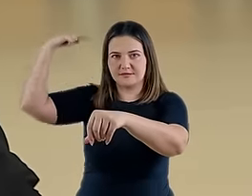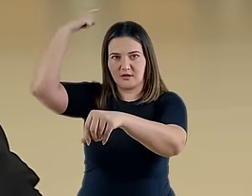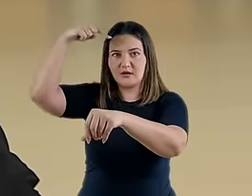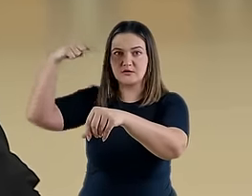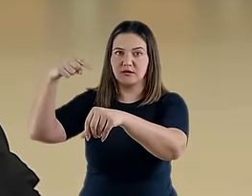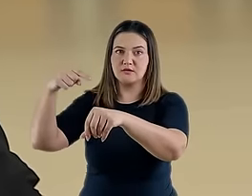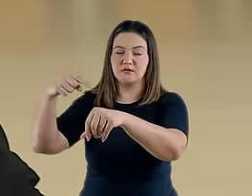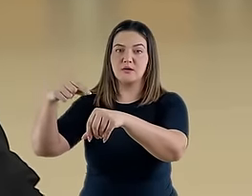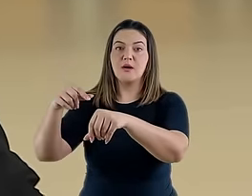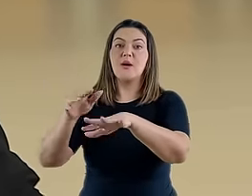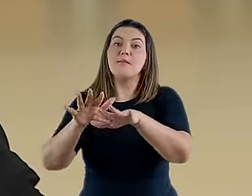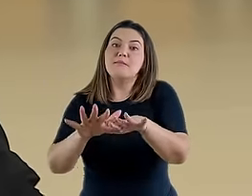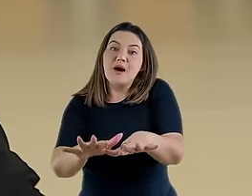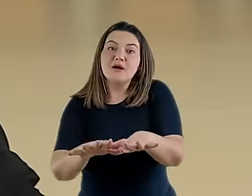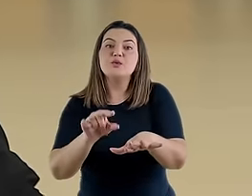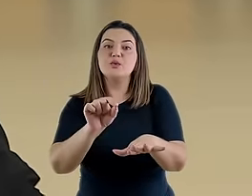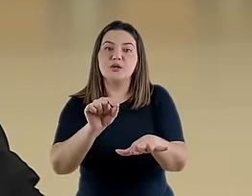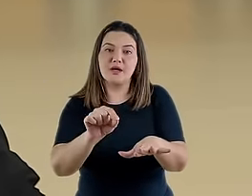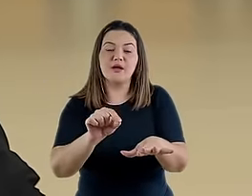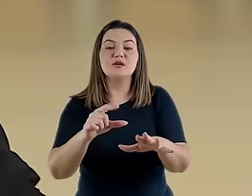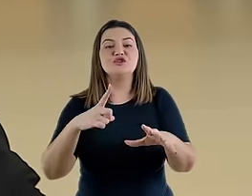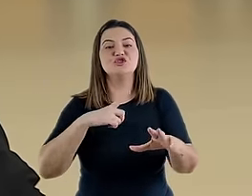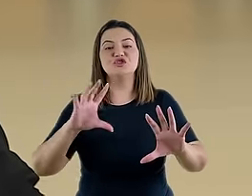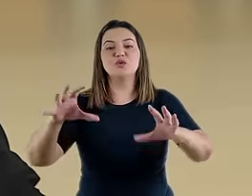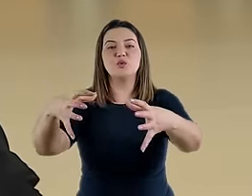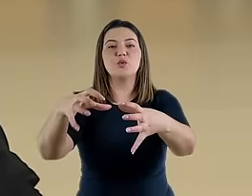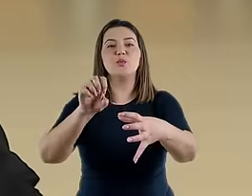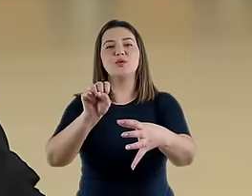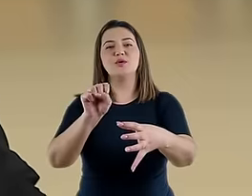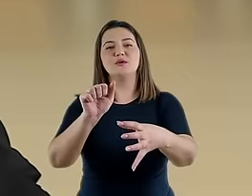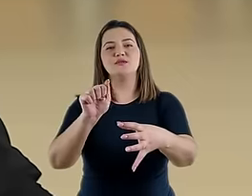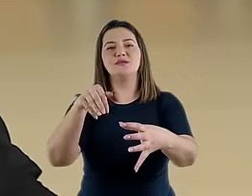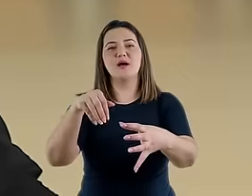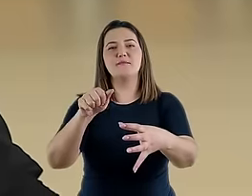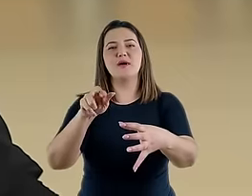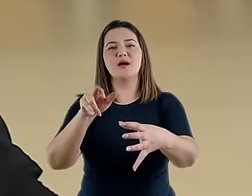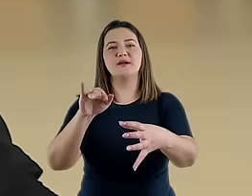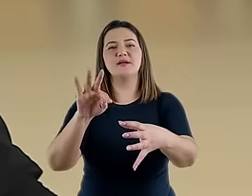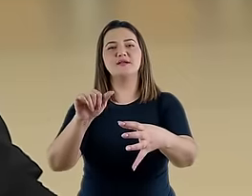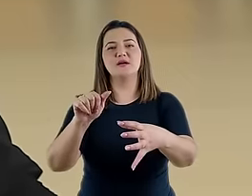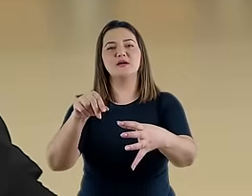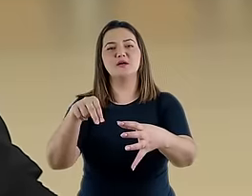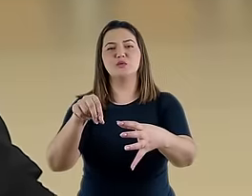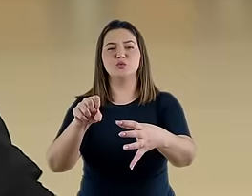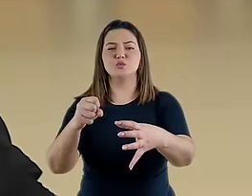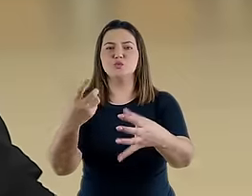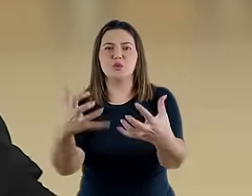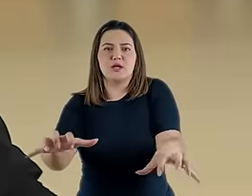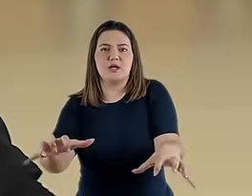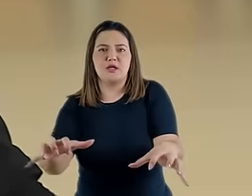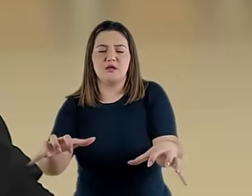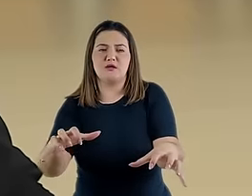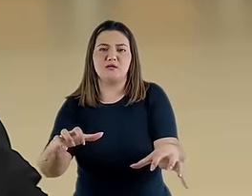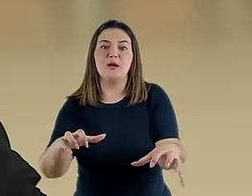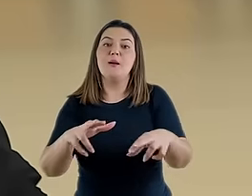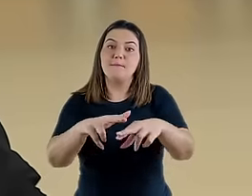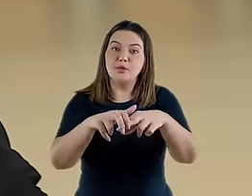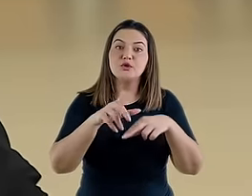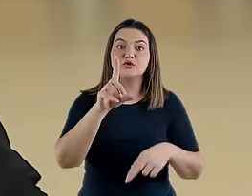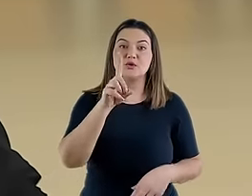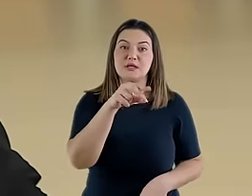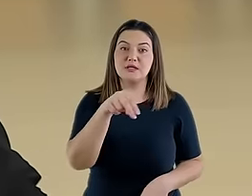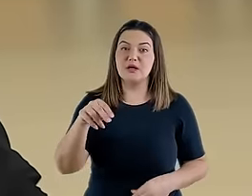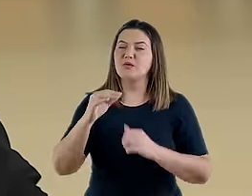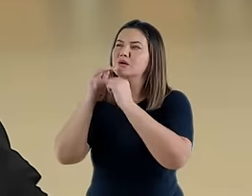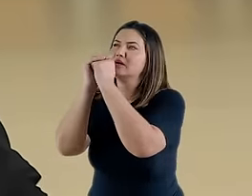devido à resistência por parte dos samaritanos. Aí, em sua angústia, Daniel buscou a presença de Deus, evidentemente através de